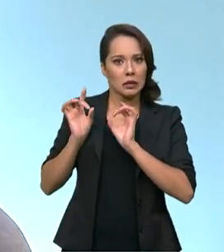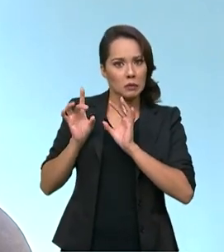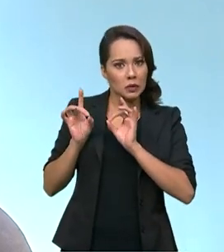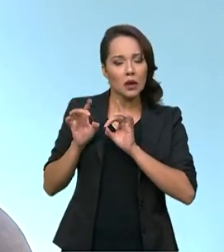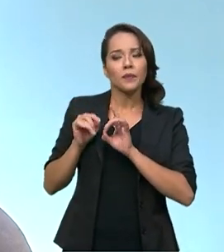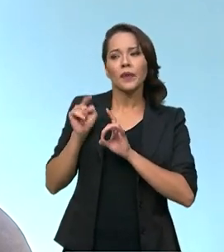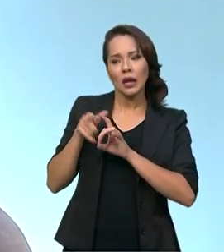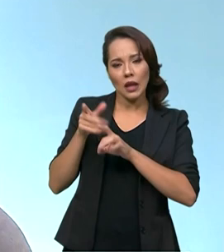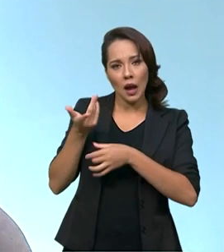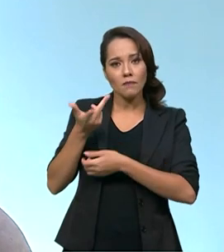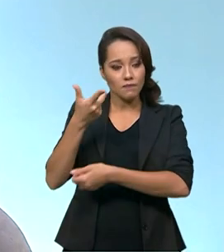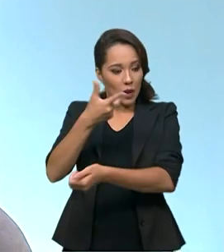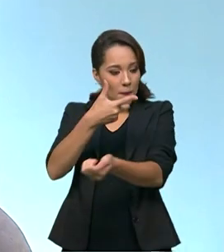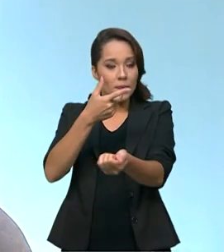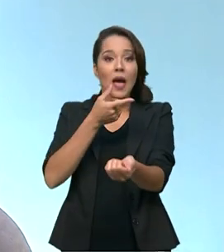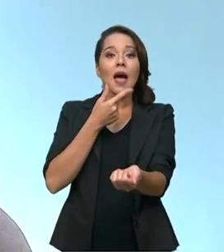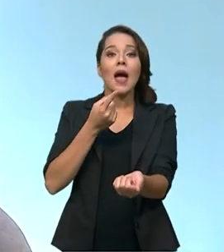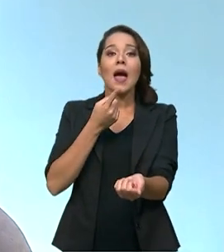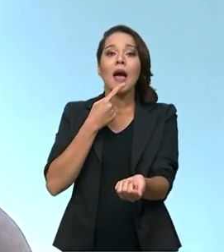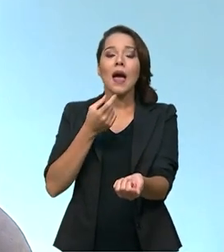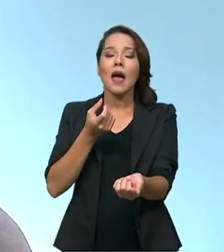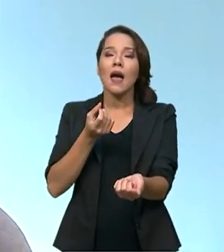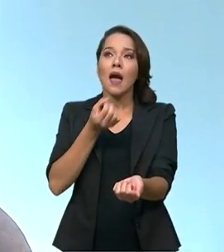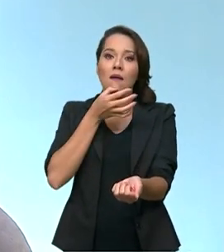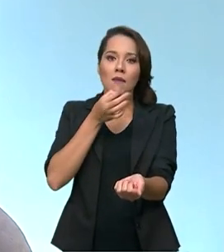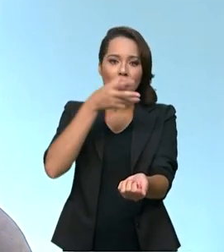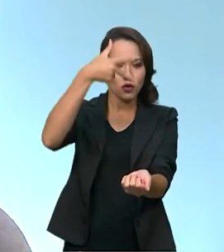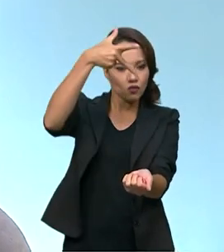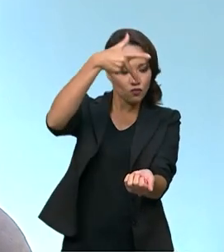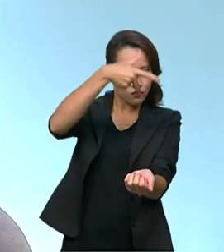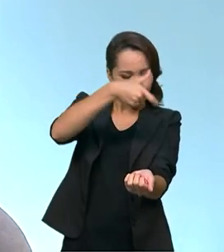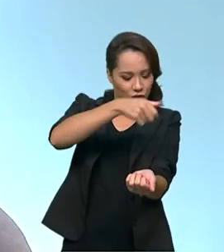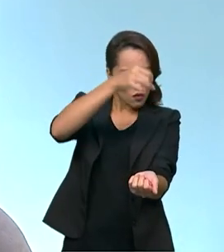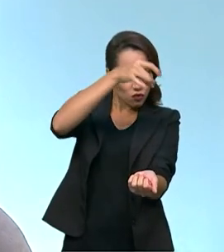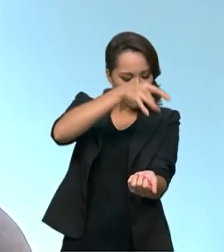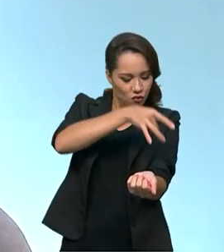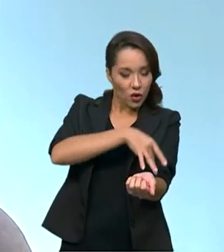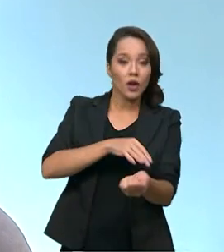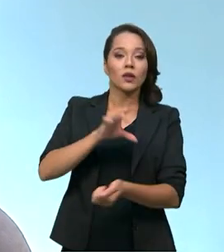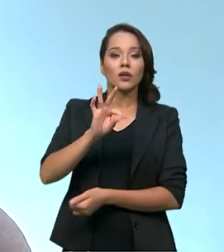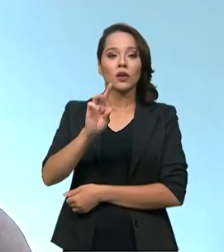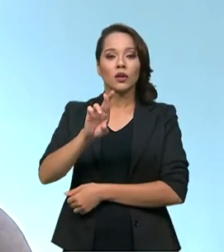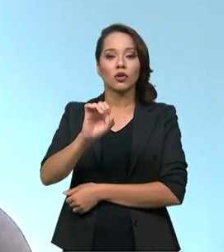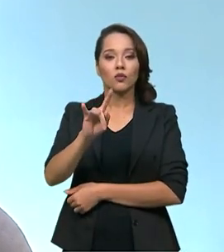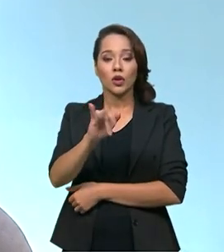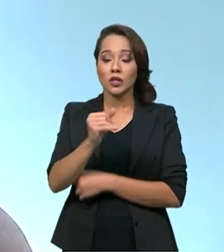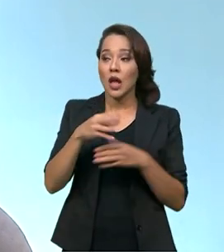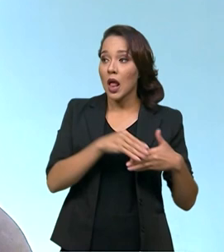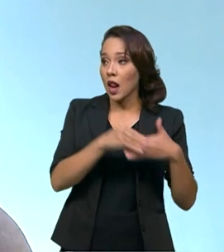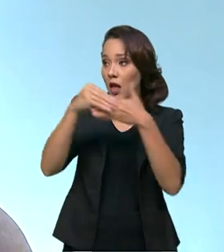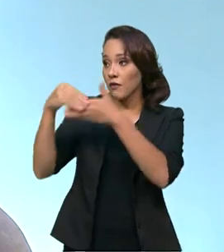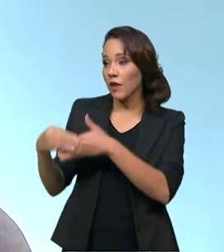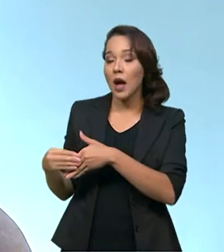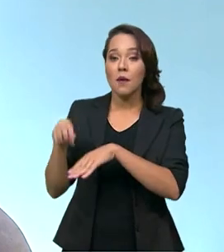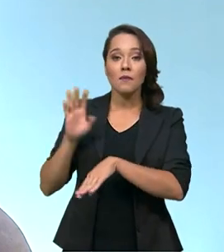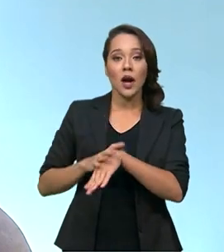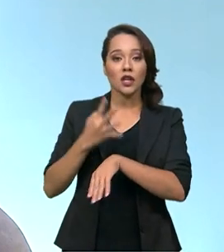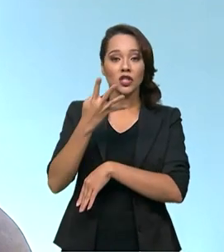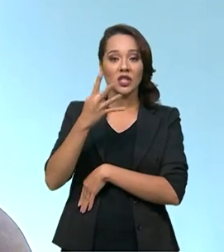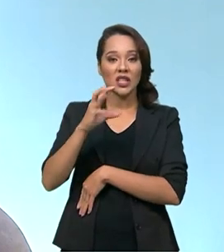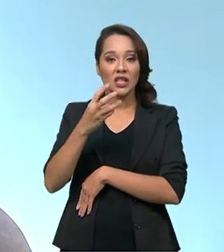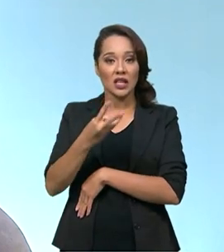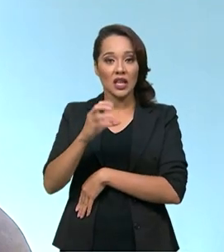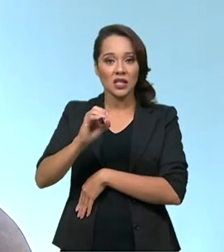pode fazer o medicamento na veia, que nós chamamos de trombolítico, e levará para um dos mais de 300 centros de